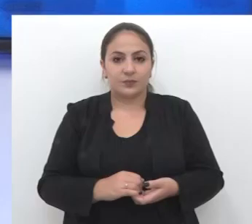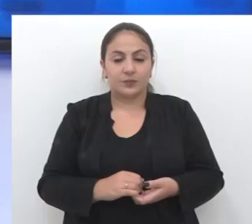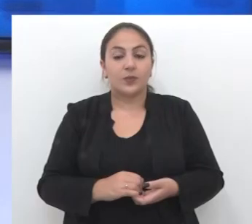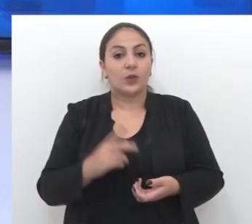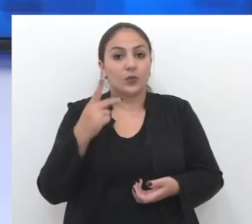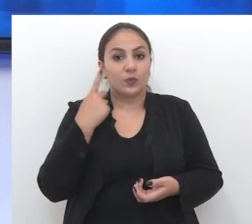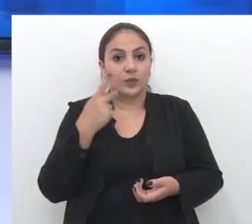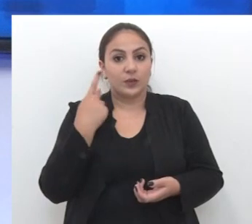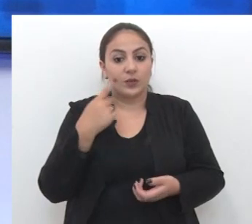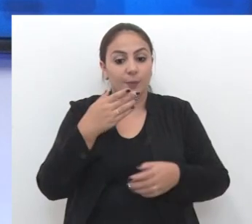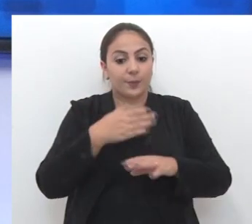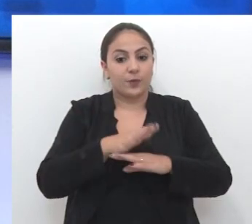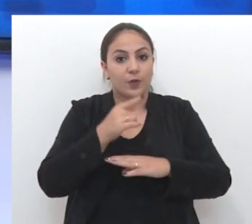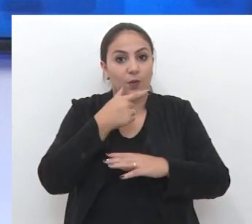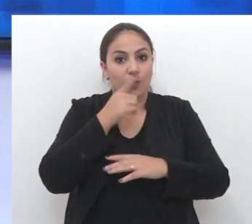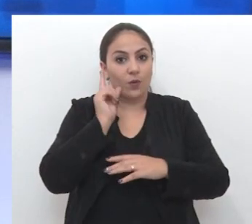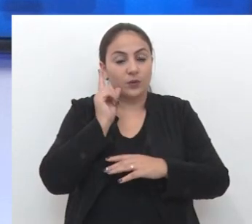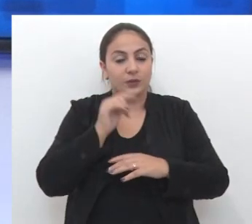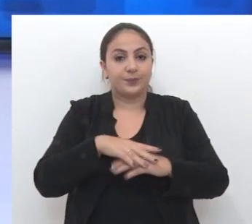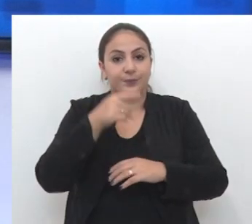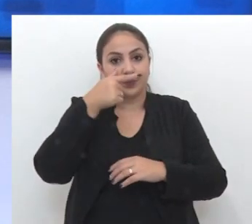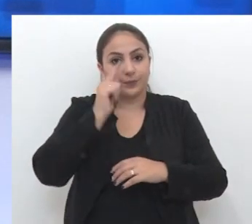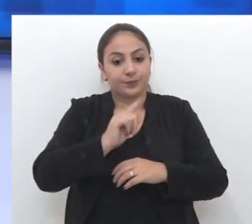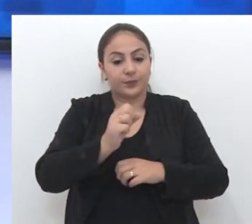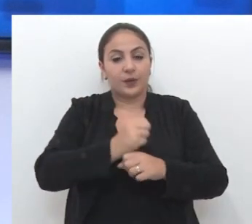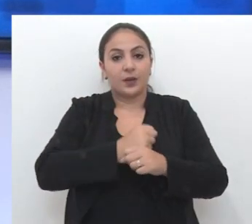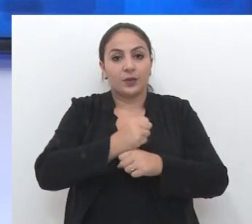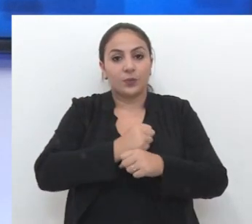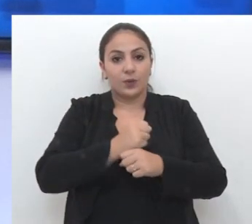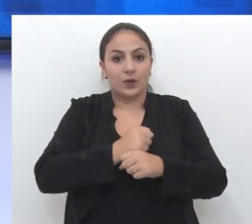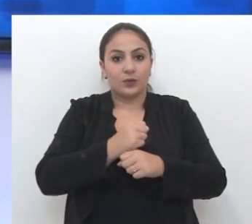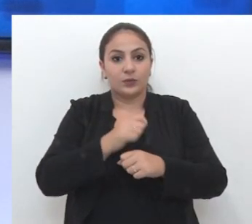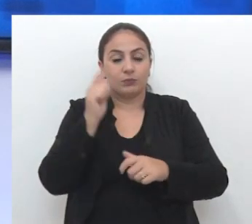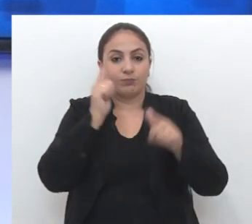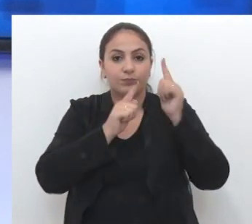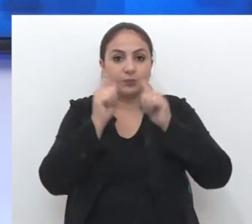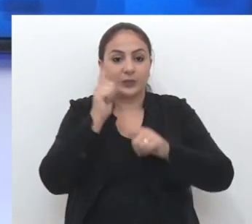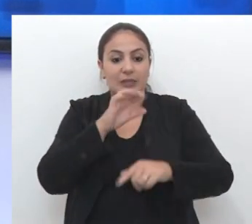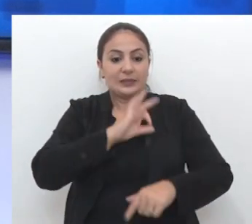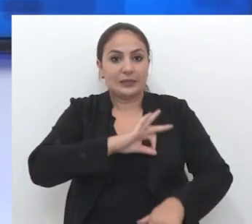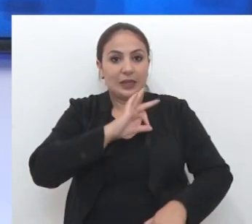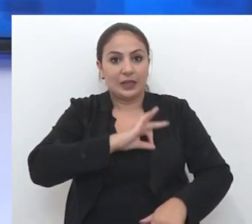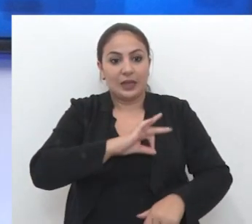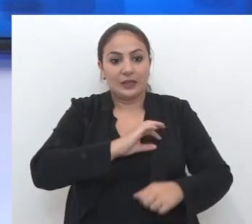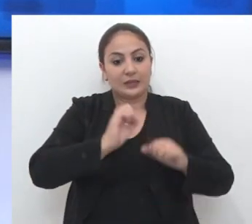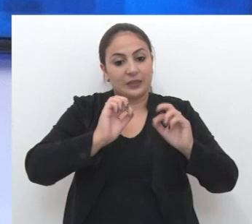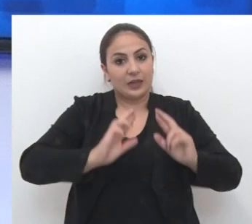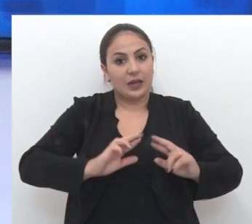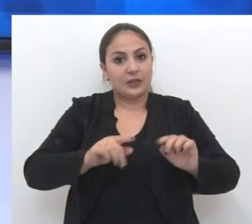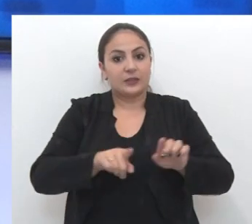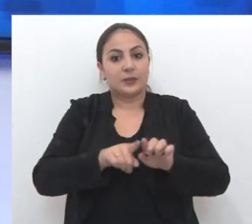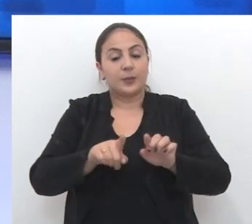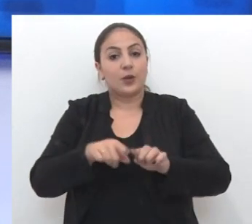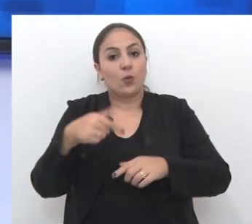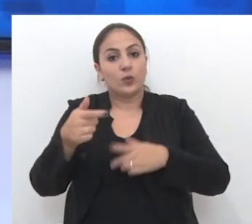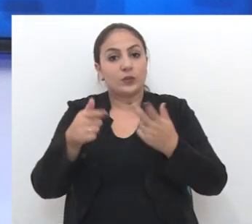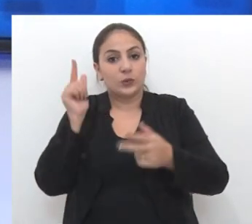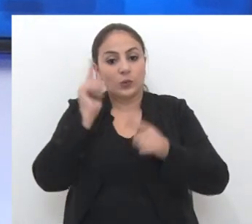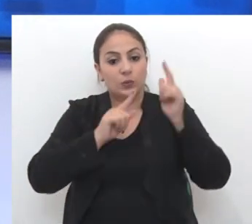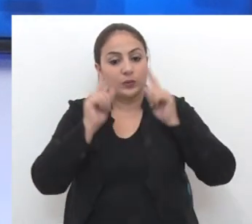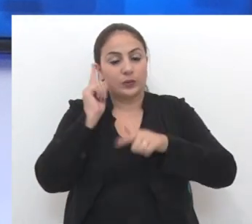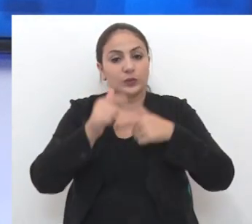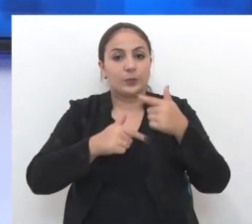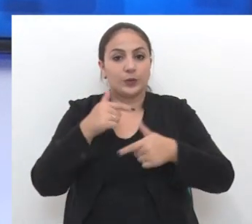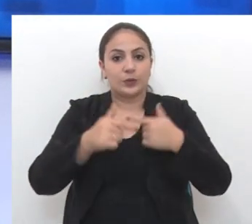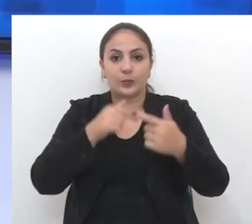Os vereadores aprovaram ontem a revisão anual dos vencimentos, salários diárias e outros benefícios